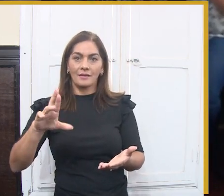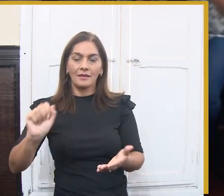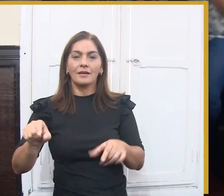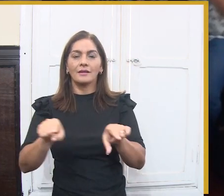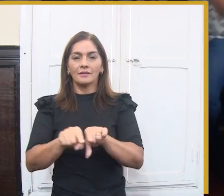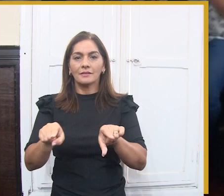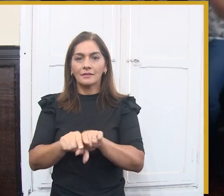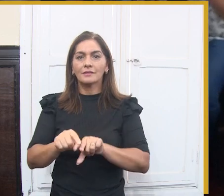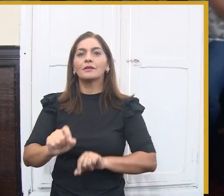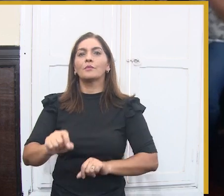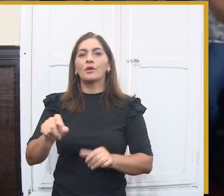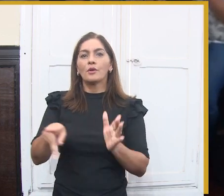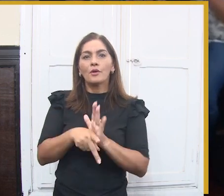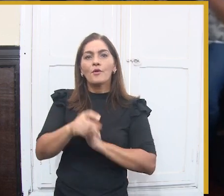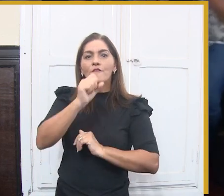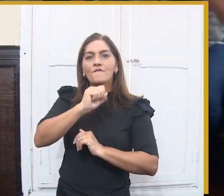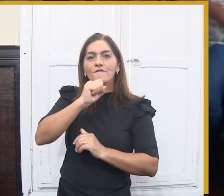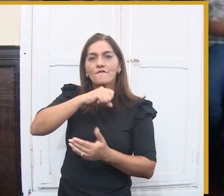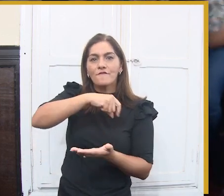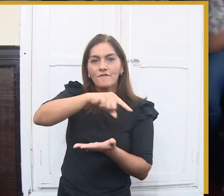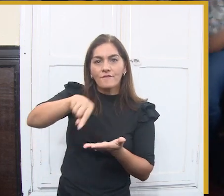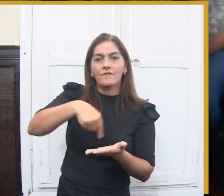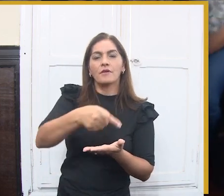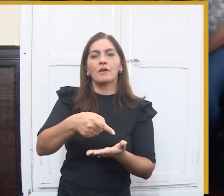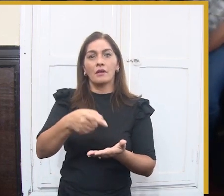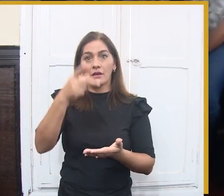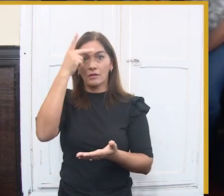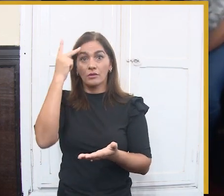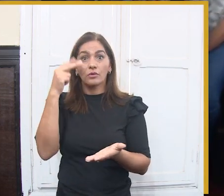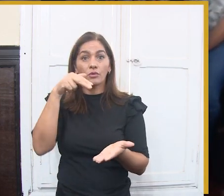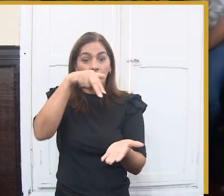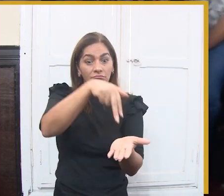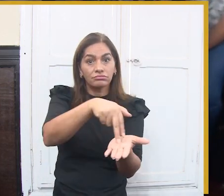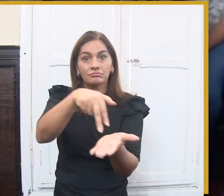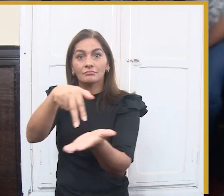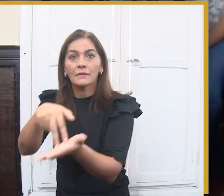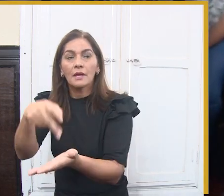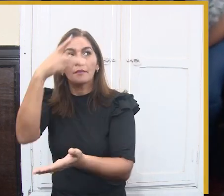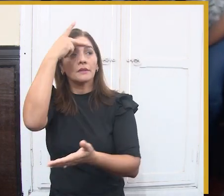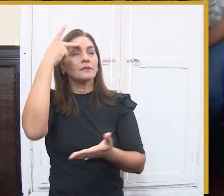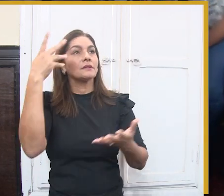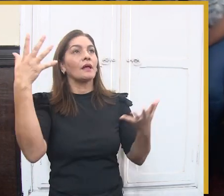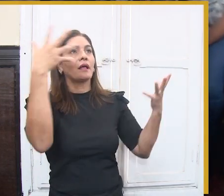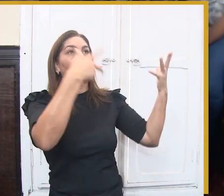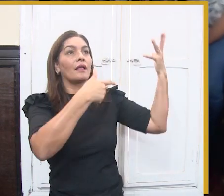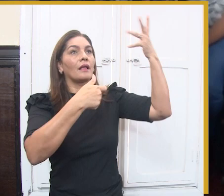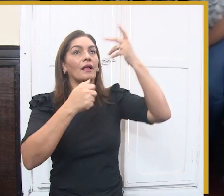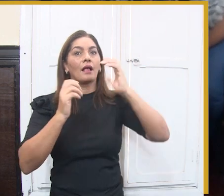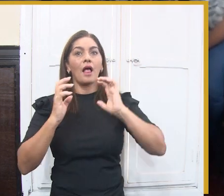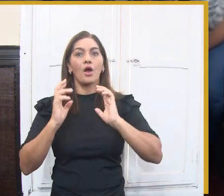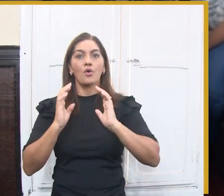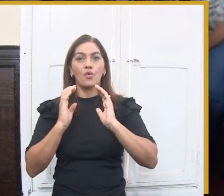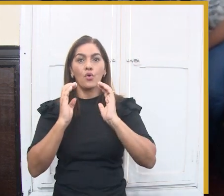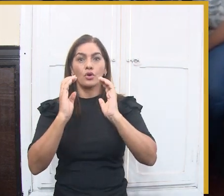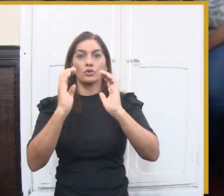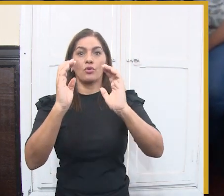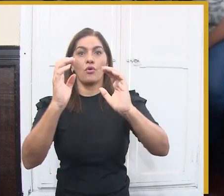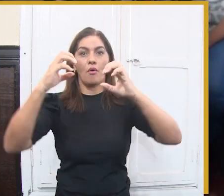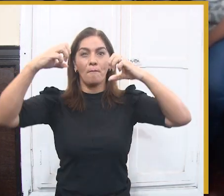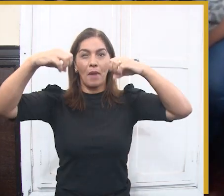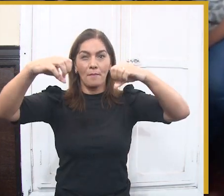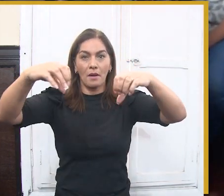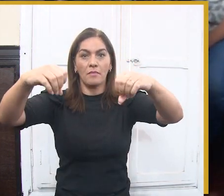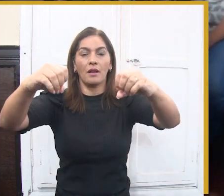Natal, o uso do Parque da Criança e do Calçadão nos arredores do Açúdo Velho, que foi,